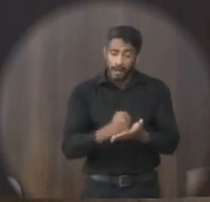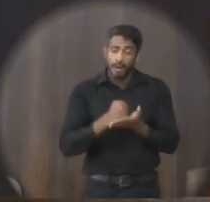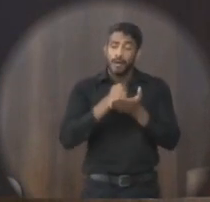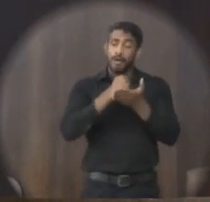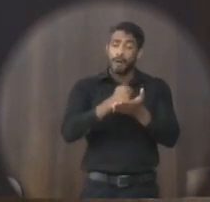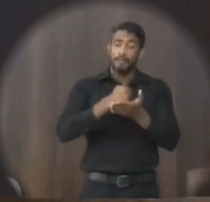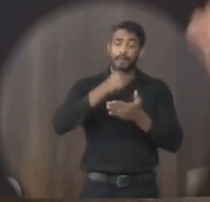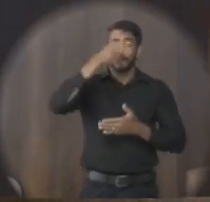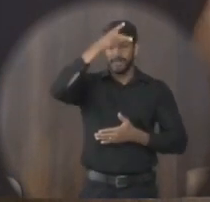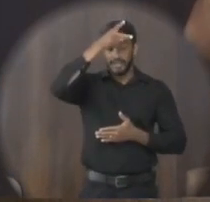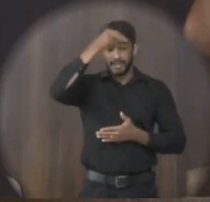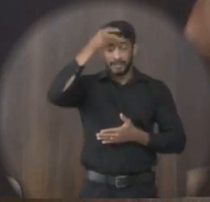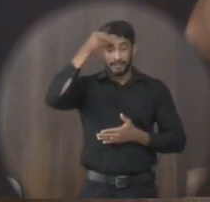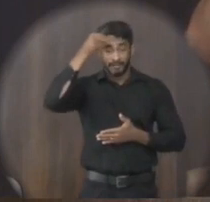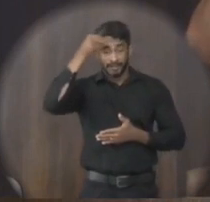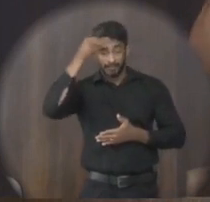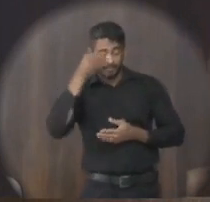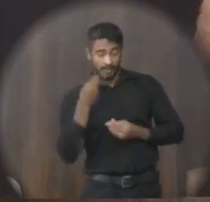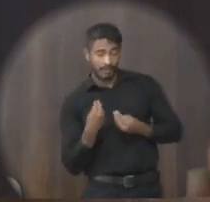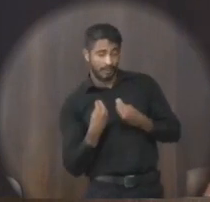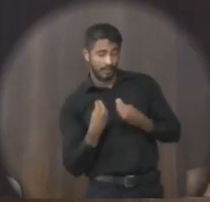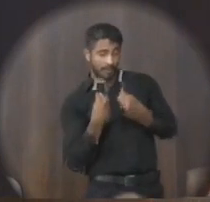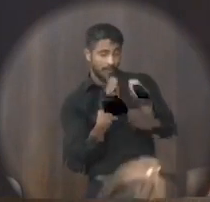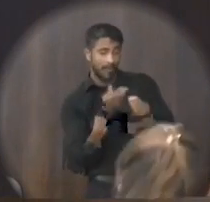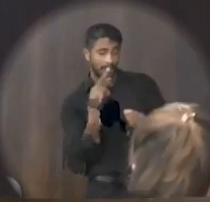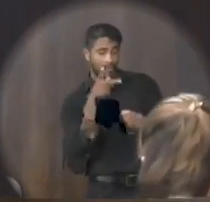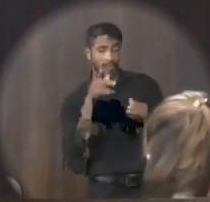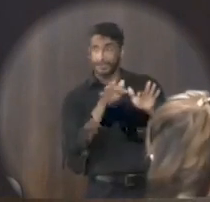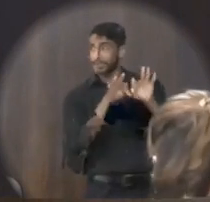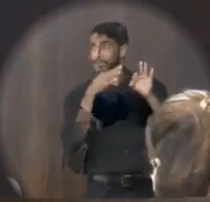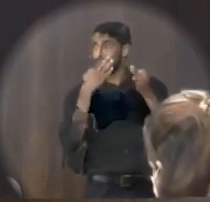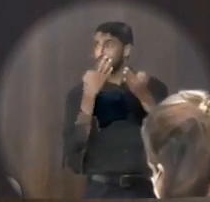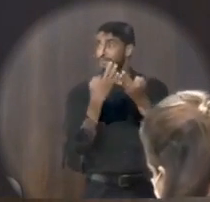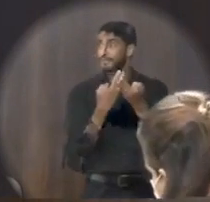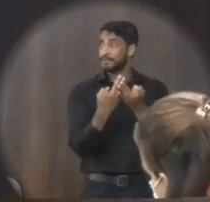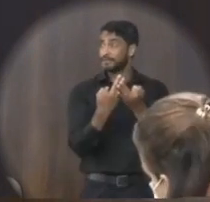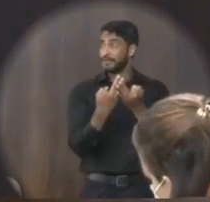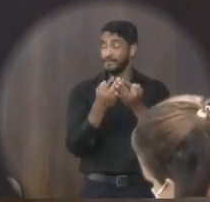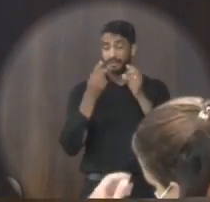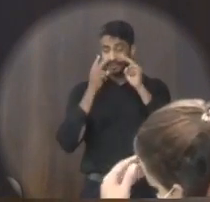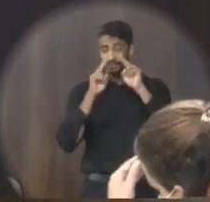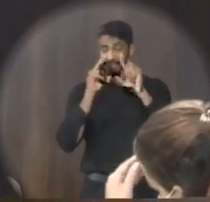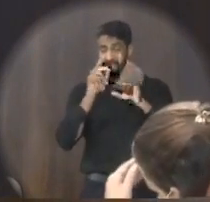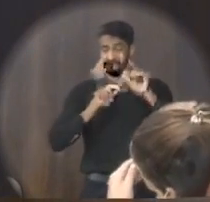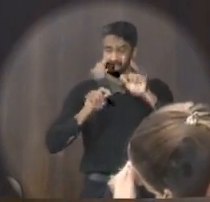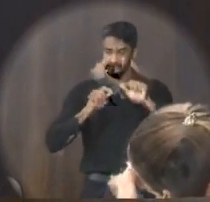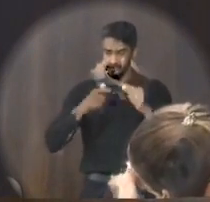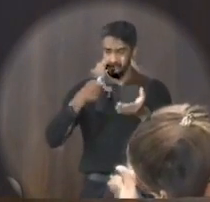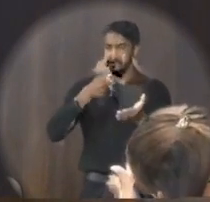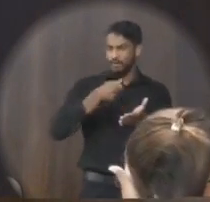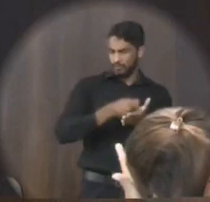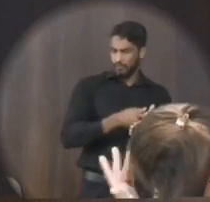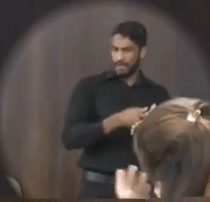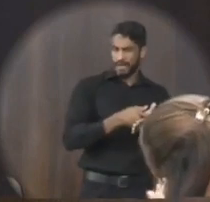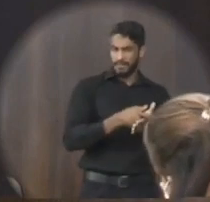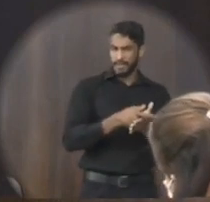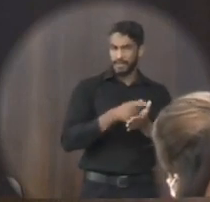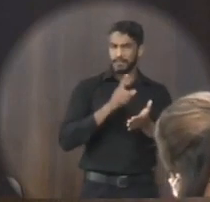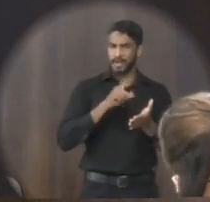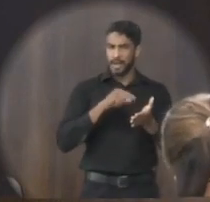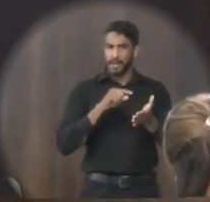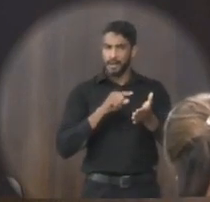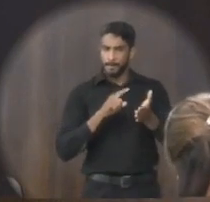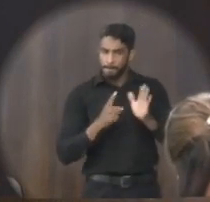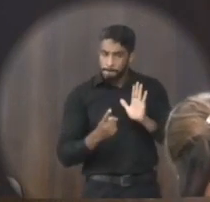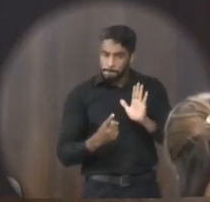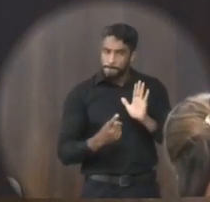que a Prefeitura poderá oferecer a estas famílias? Visto que a indenização é um ponto, é um